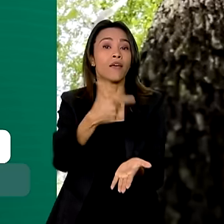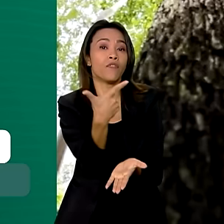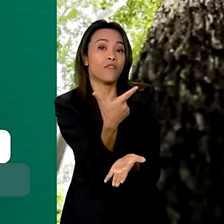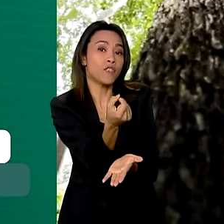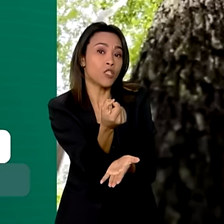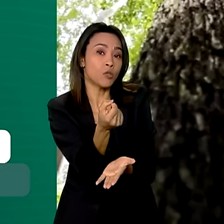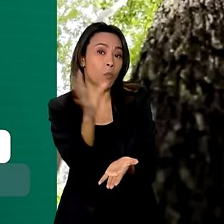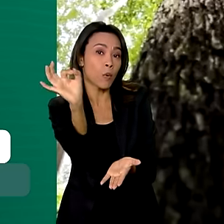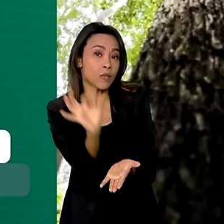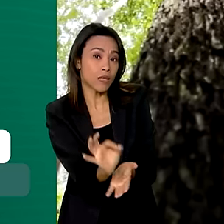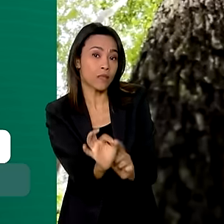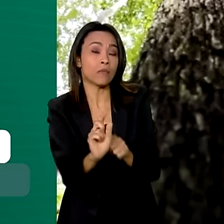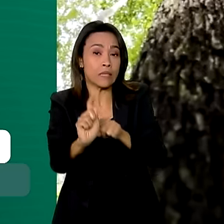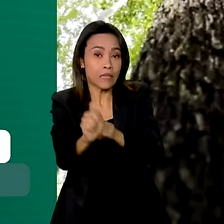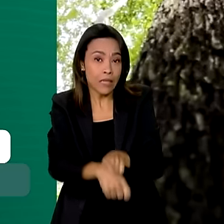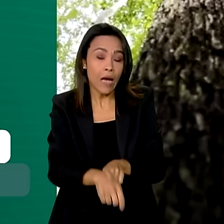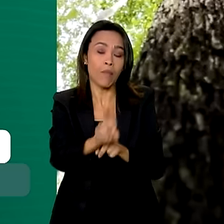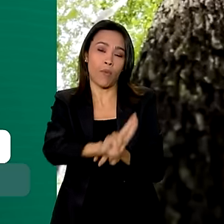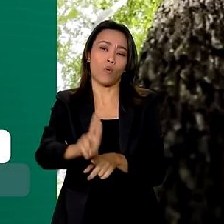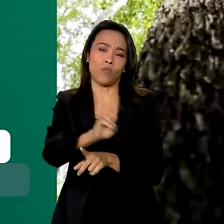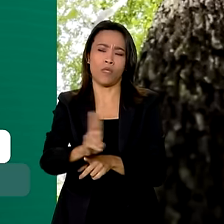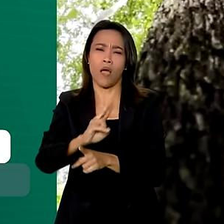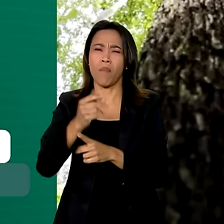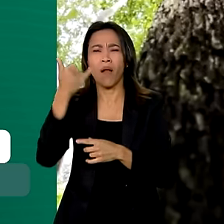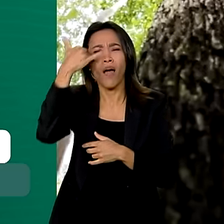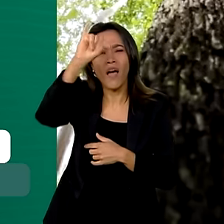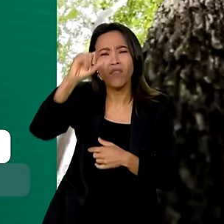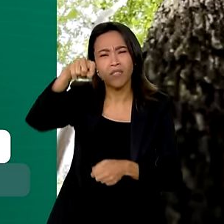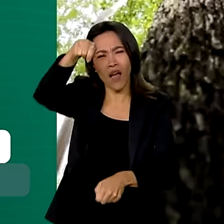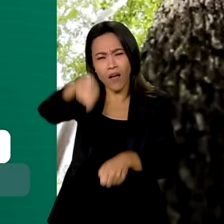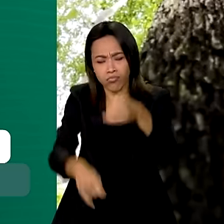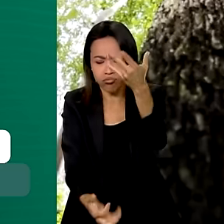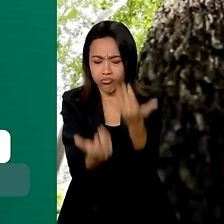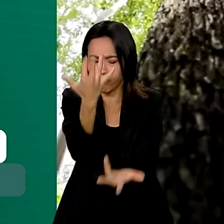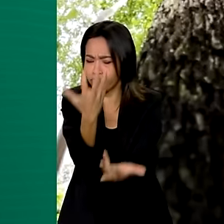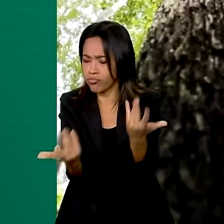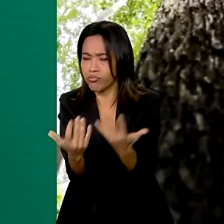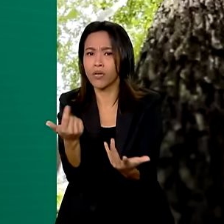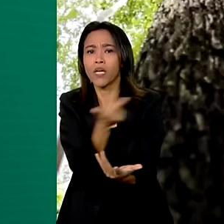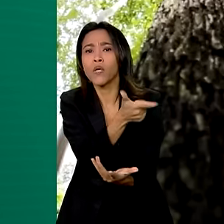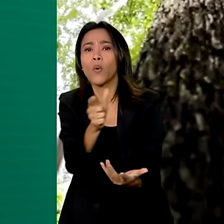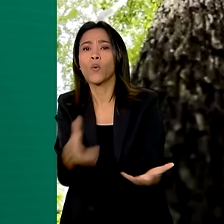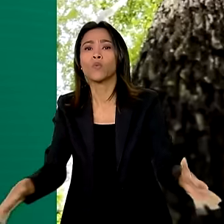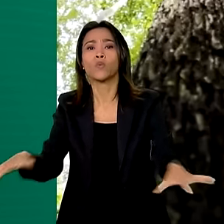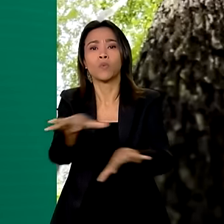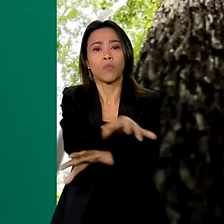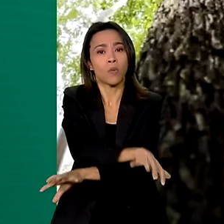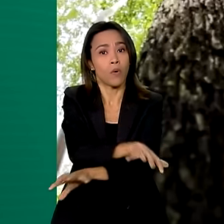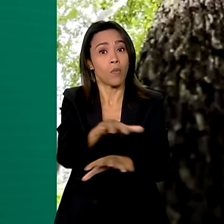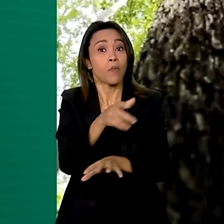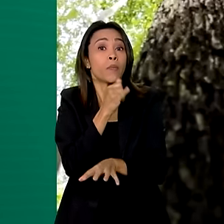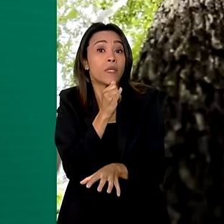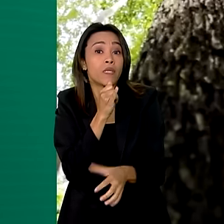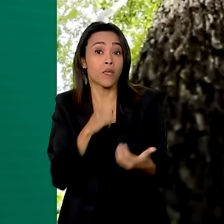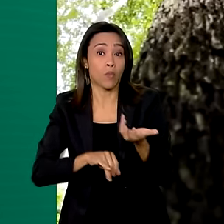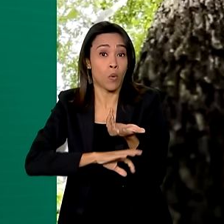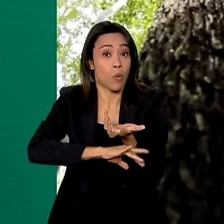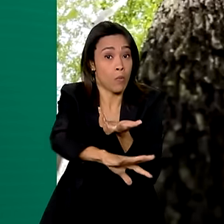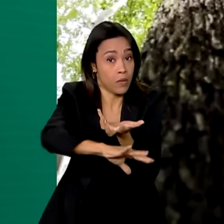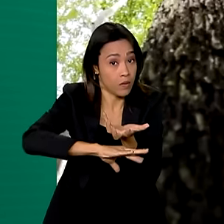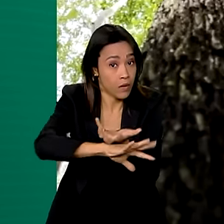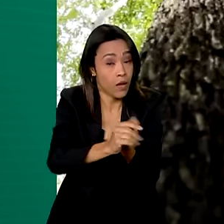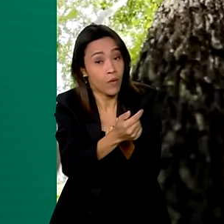ser aplicados no combate ao desmatamento em outros biomas brasileiros, como o Pantanal e em outros países